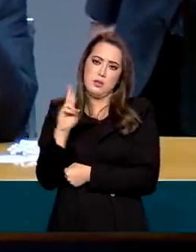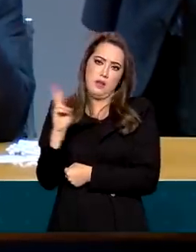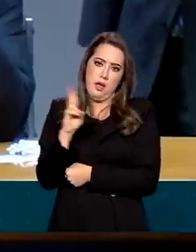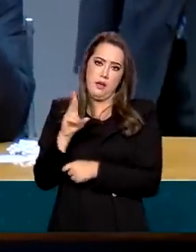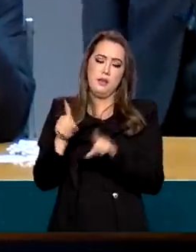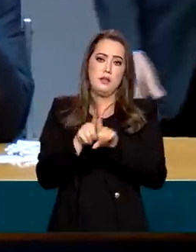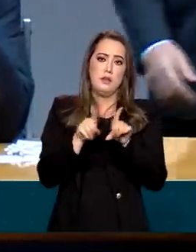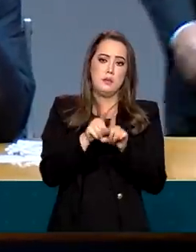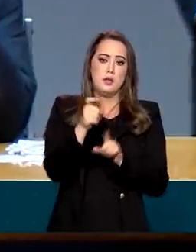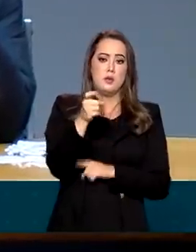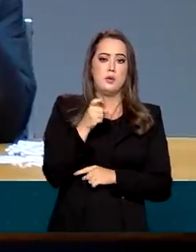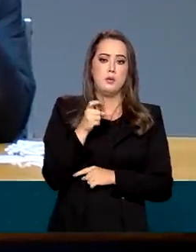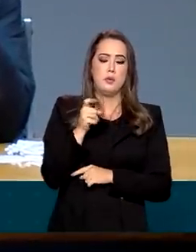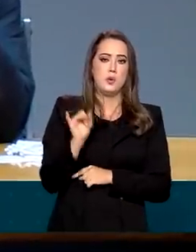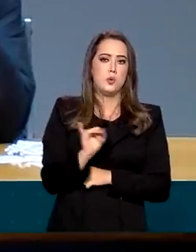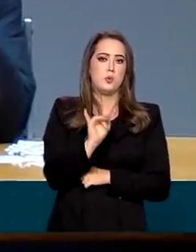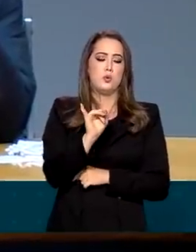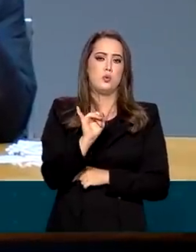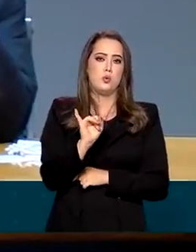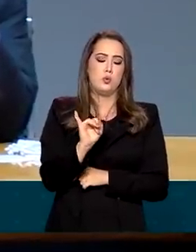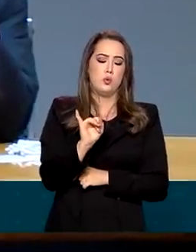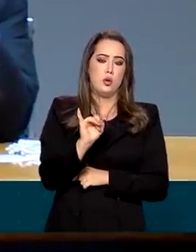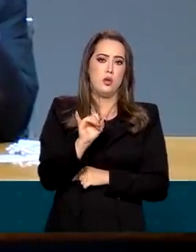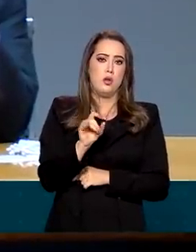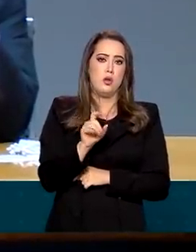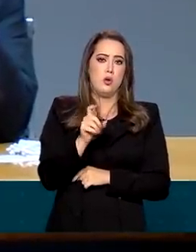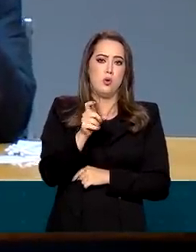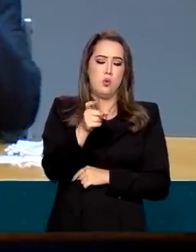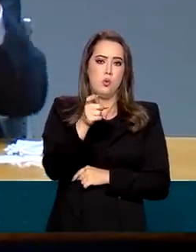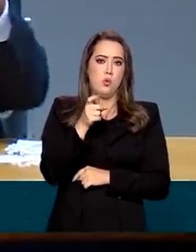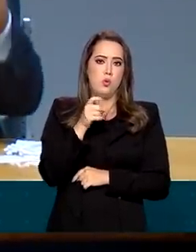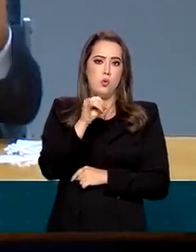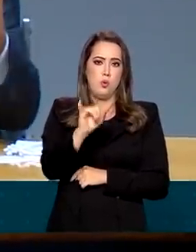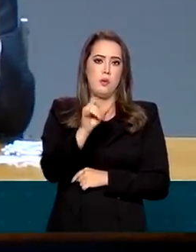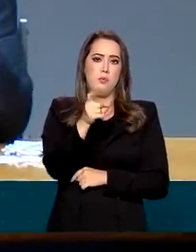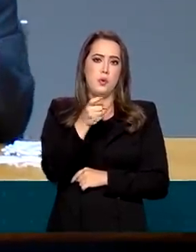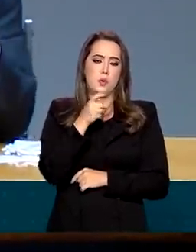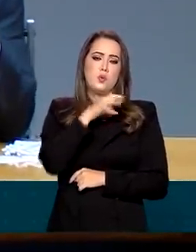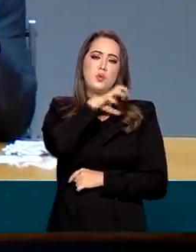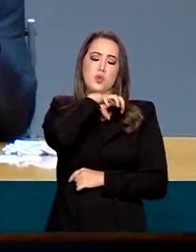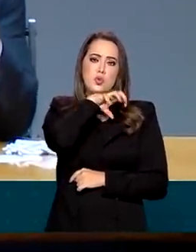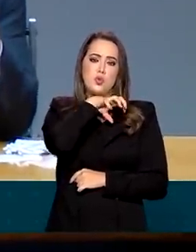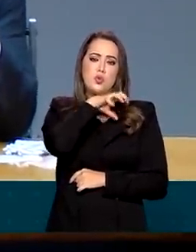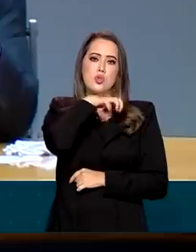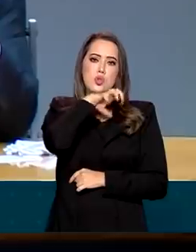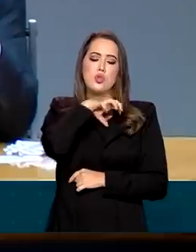um imposto de renda que daria a fonte. Então, você tem o espaço fiscal